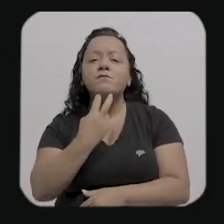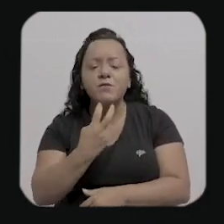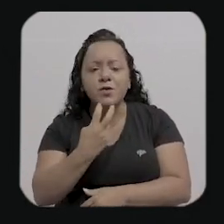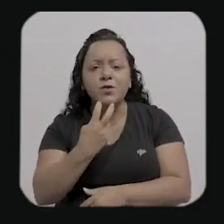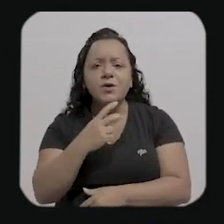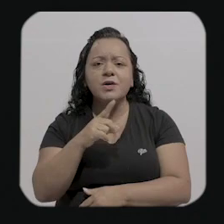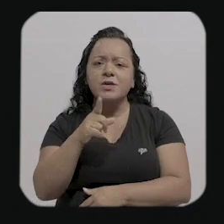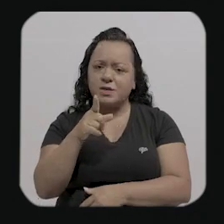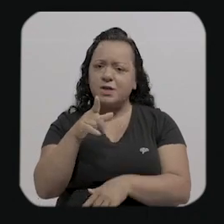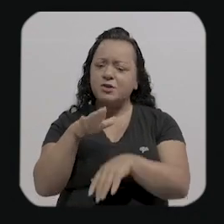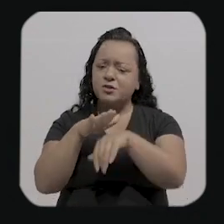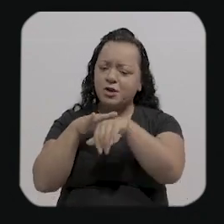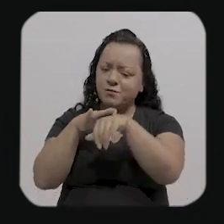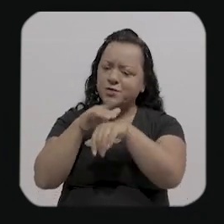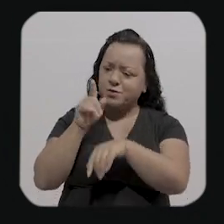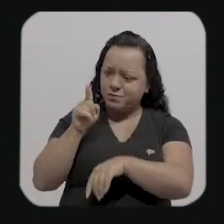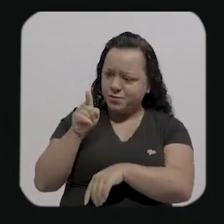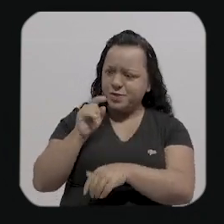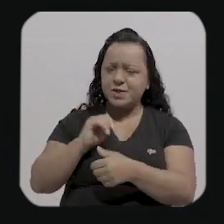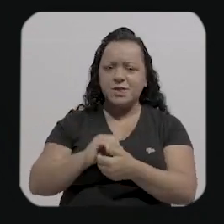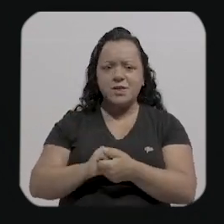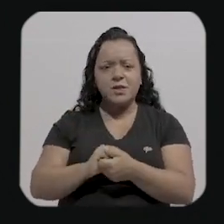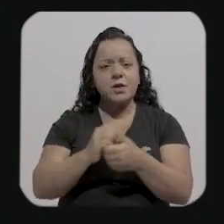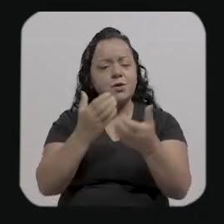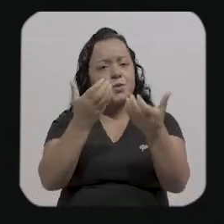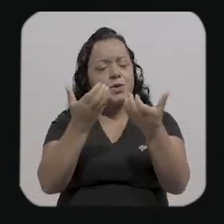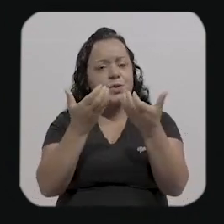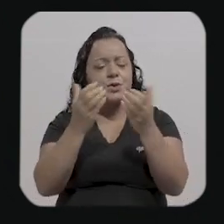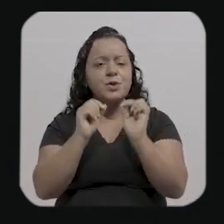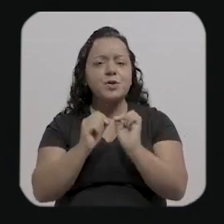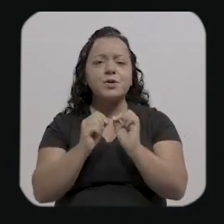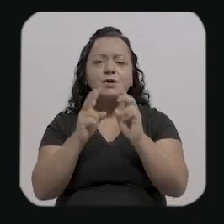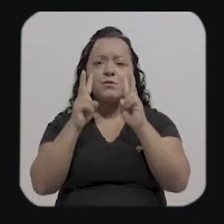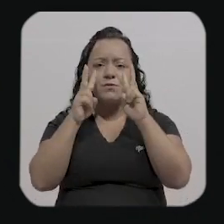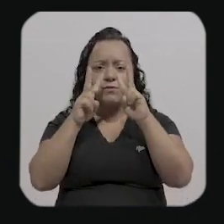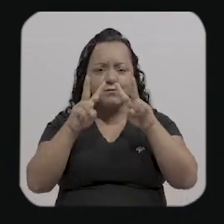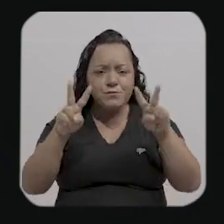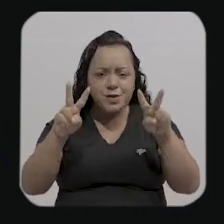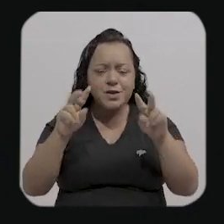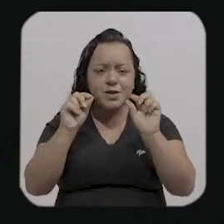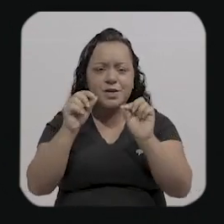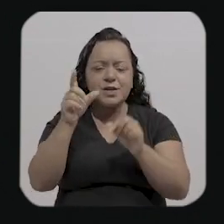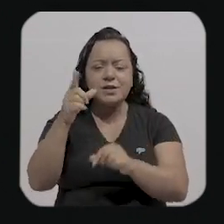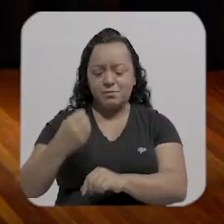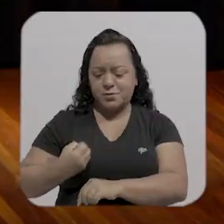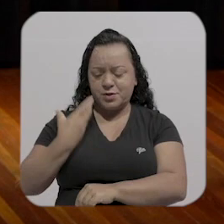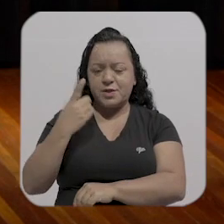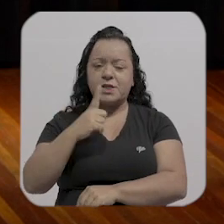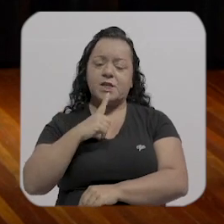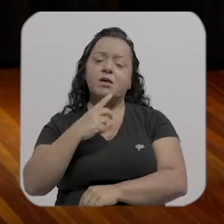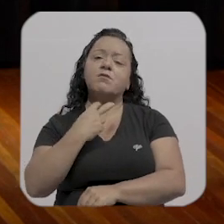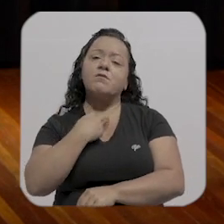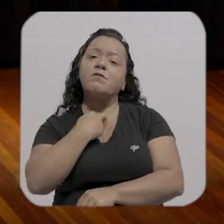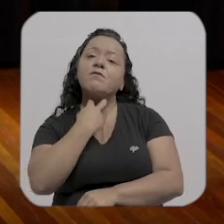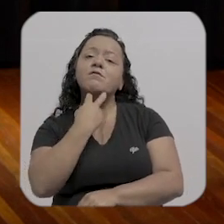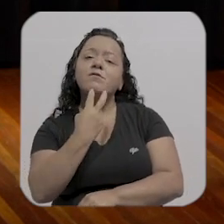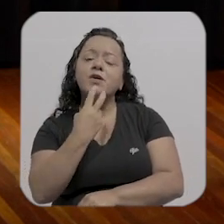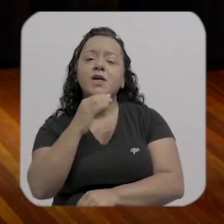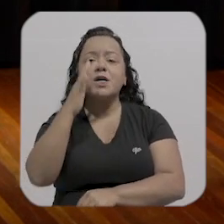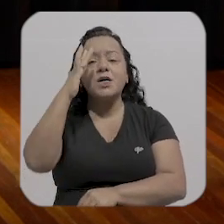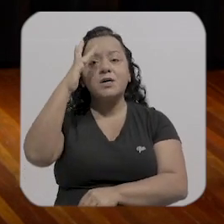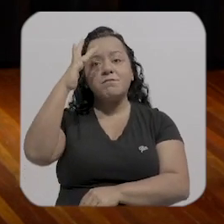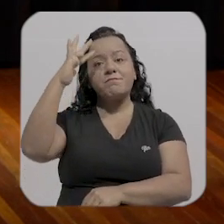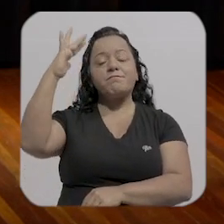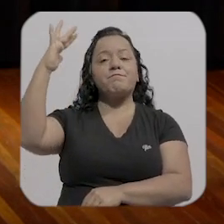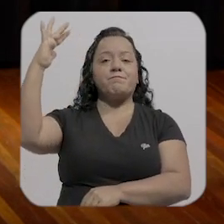uma voz porque eu acho que ela é esse refrigério é essa essa sua motivação de mostrar para as pessoas